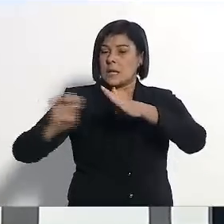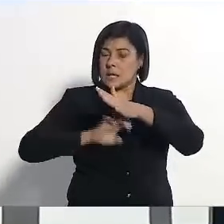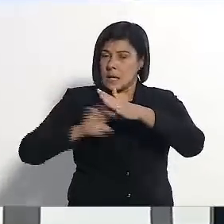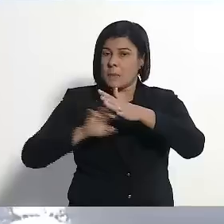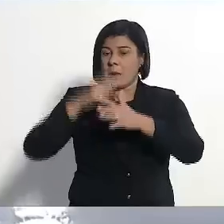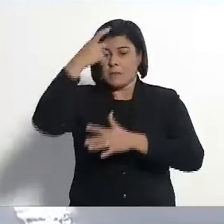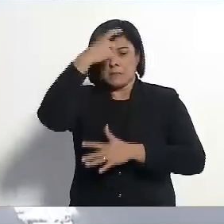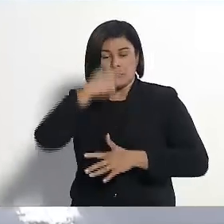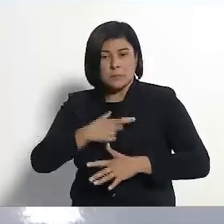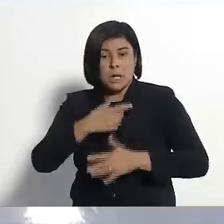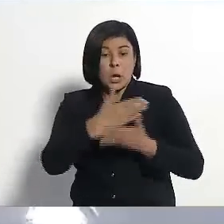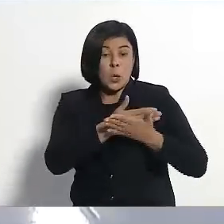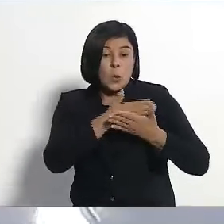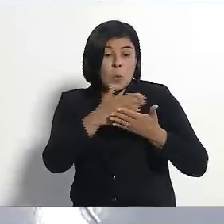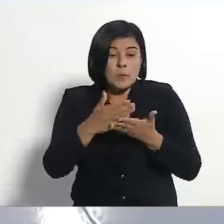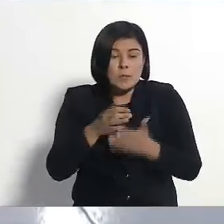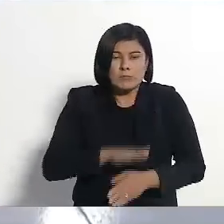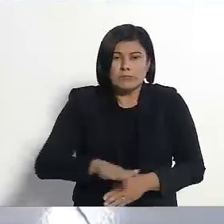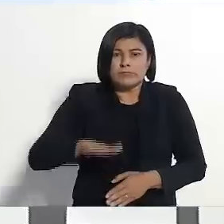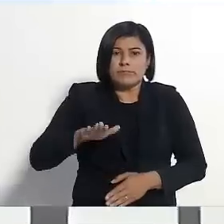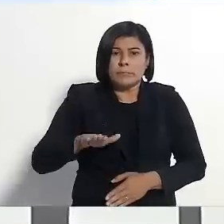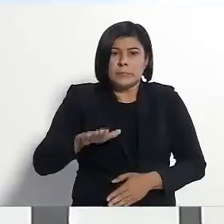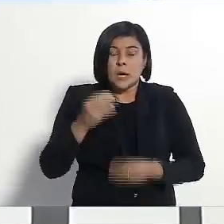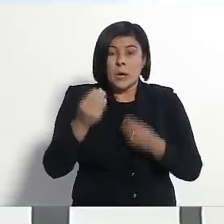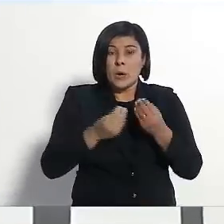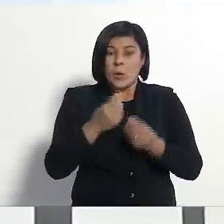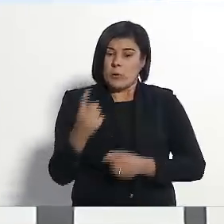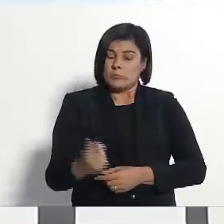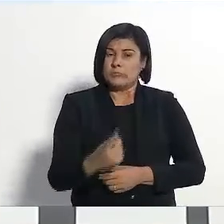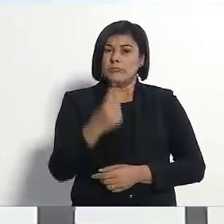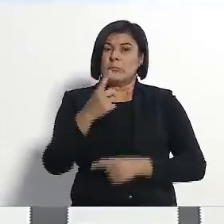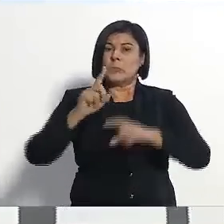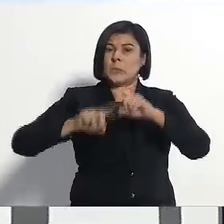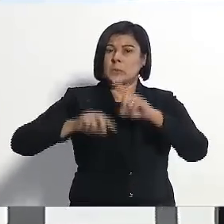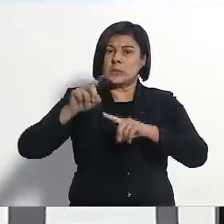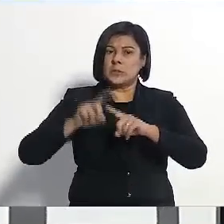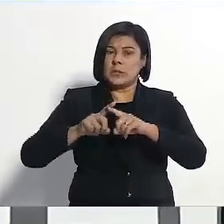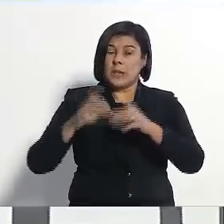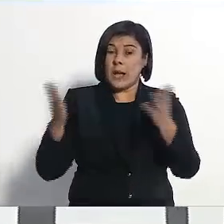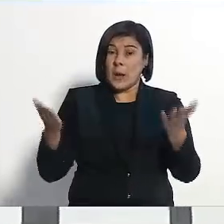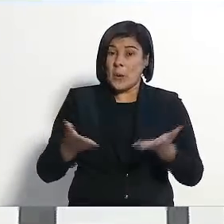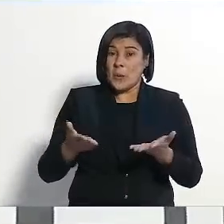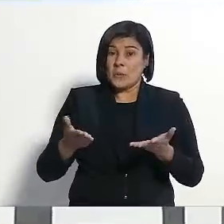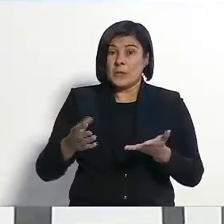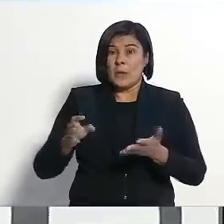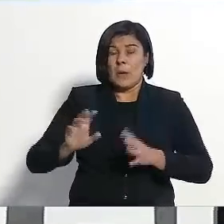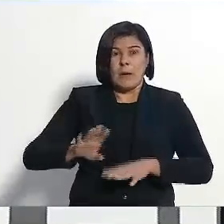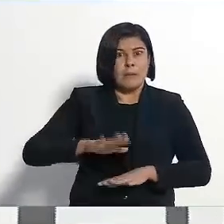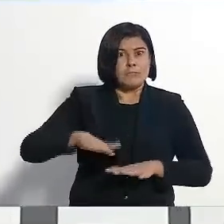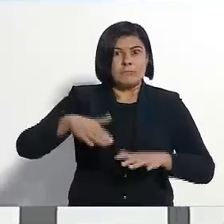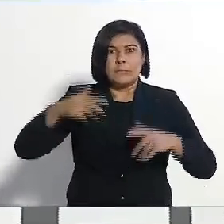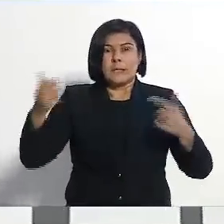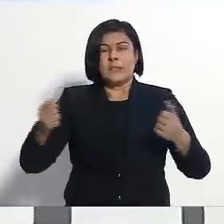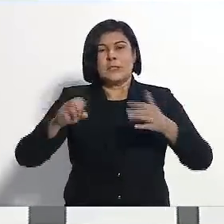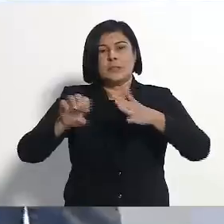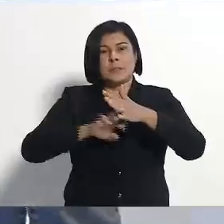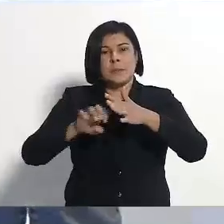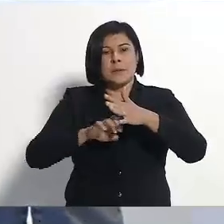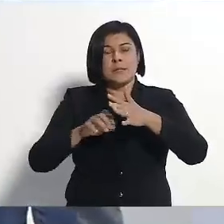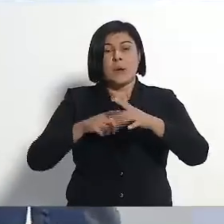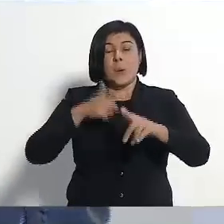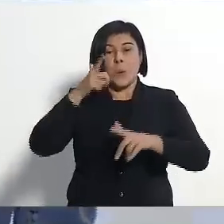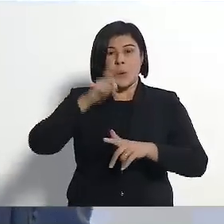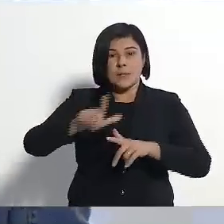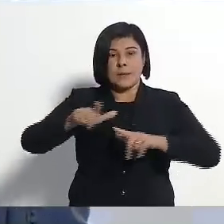empreendedora, candidata. Eu comecei pequenininha com um item, aumentei para 10, aumentei para 15, e hoje sou uma média empreendedora e emprego cinco pessoas,